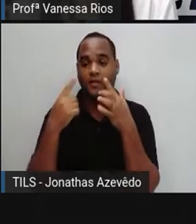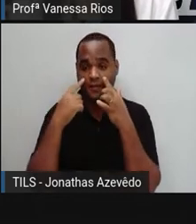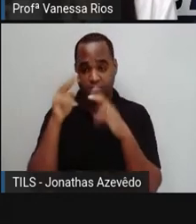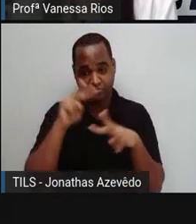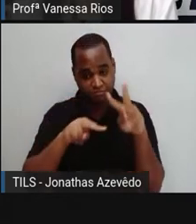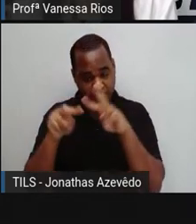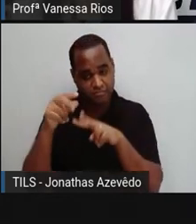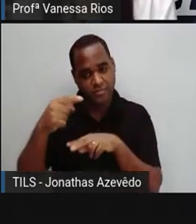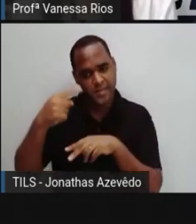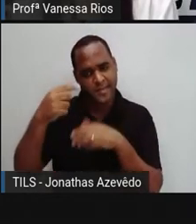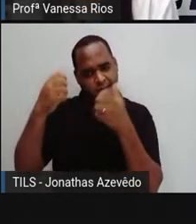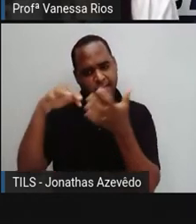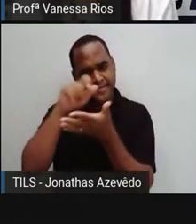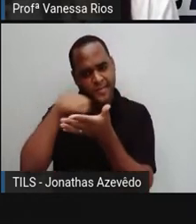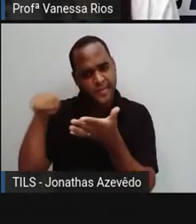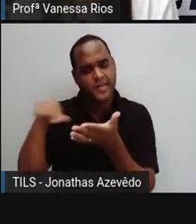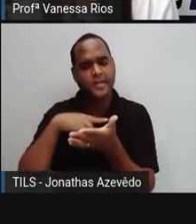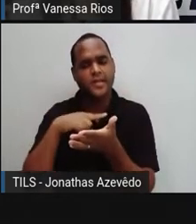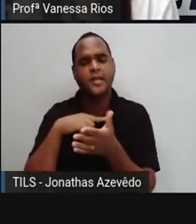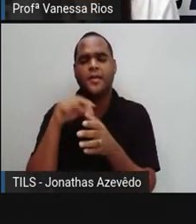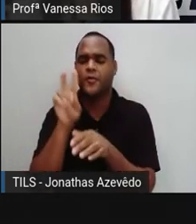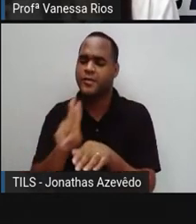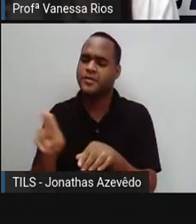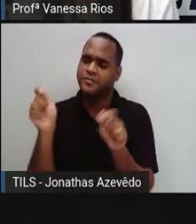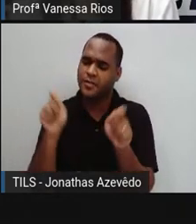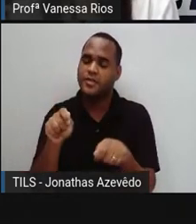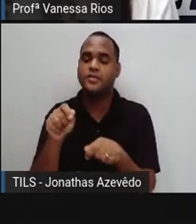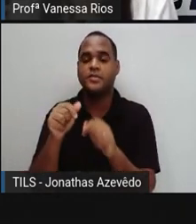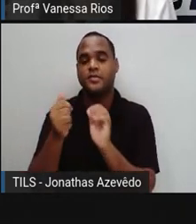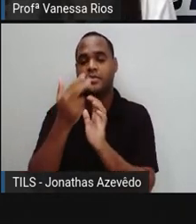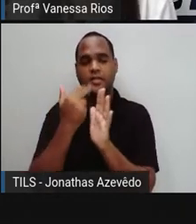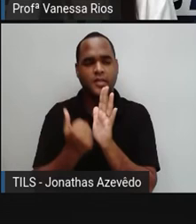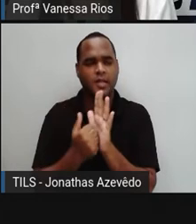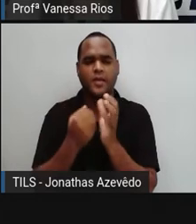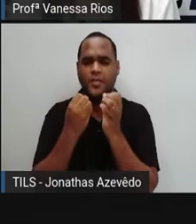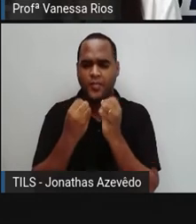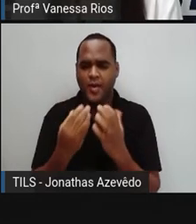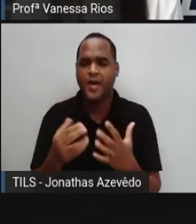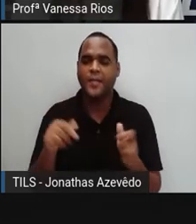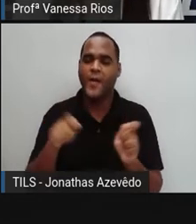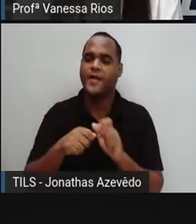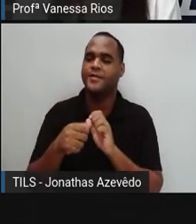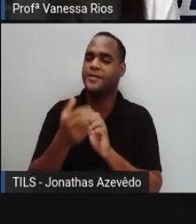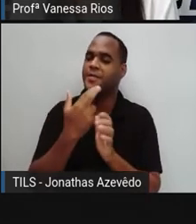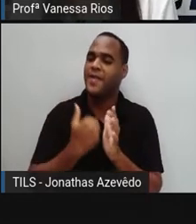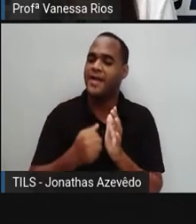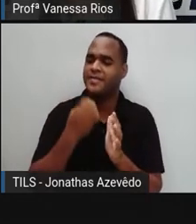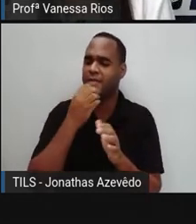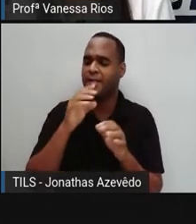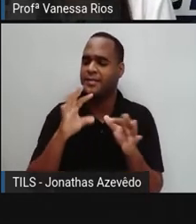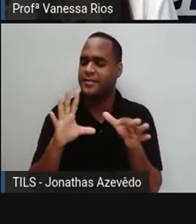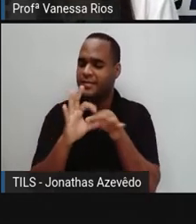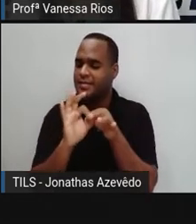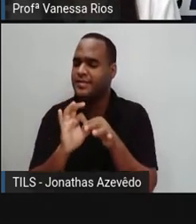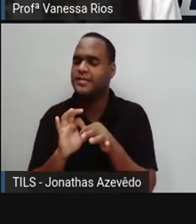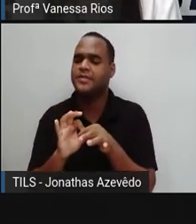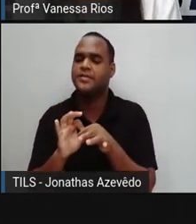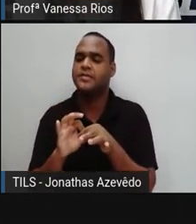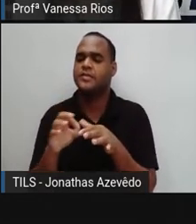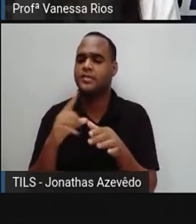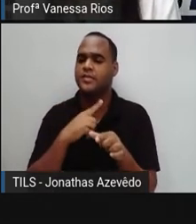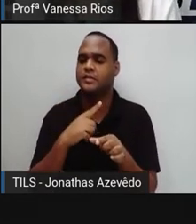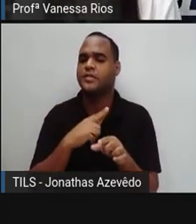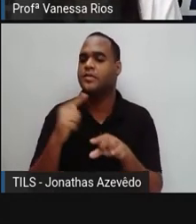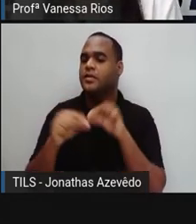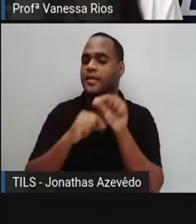manifestações escritas utilizavam símbolos, desenhos, utilizavam imagens para associar palavras ou a